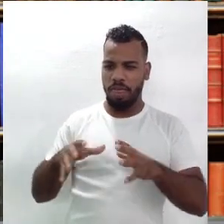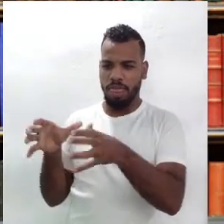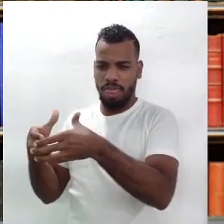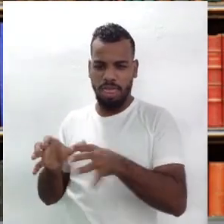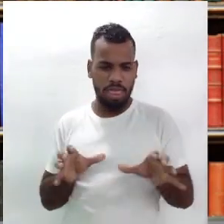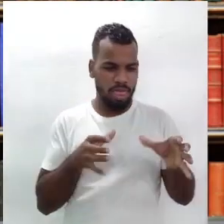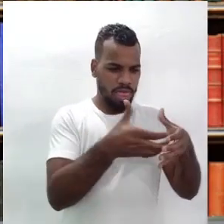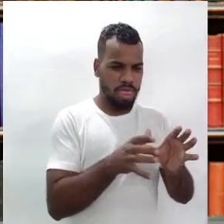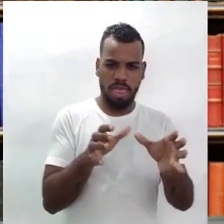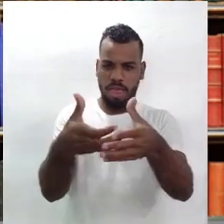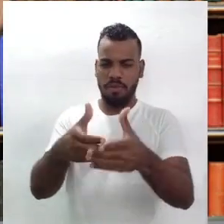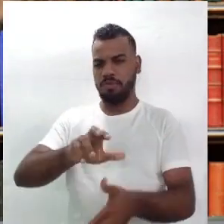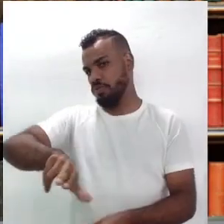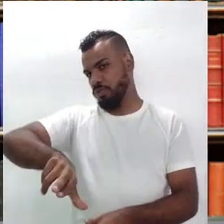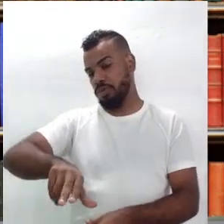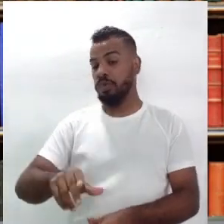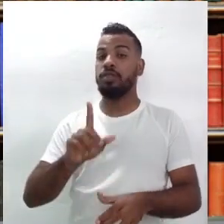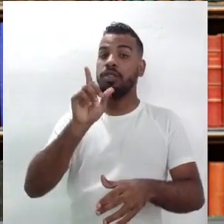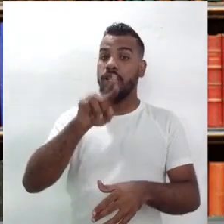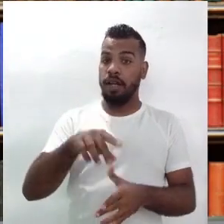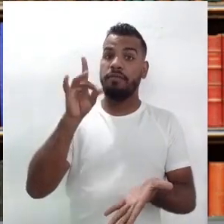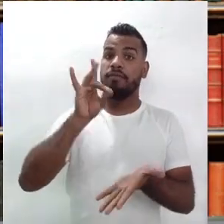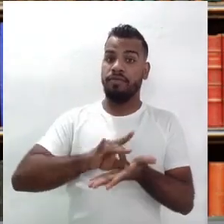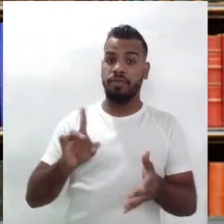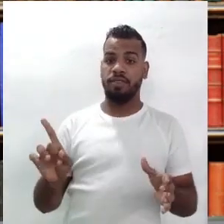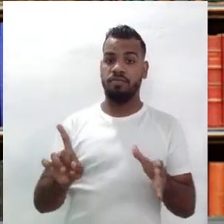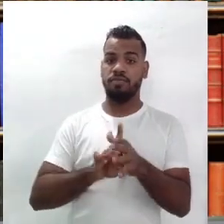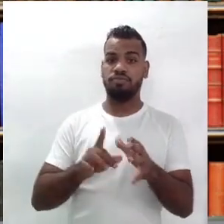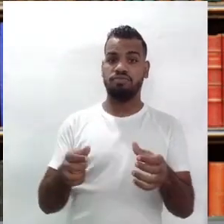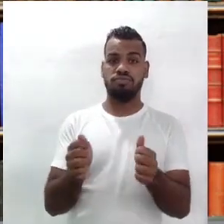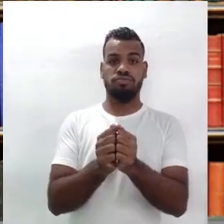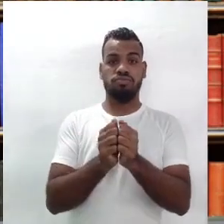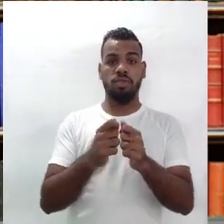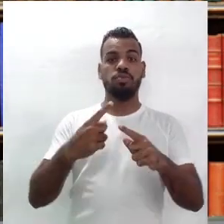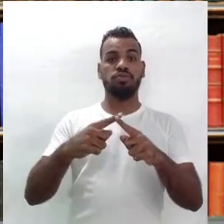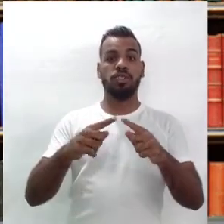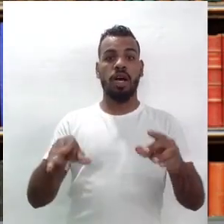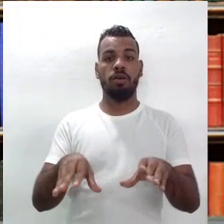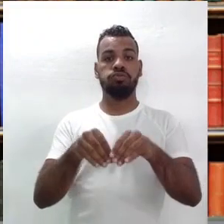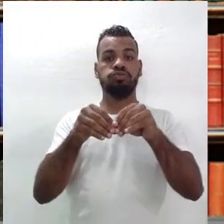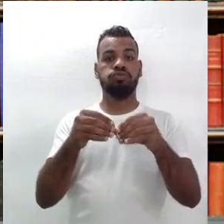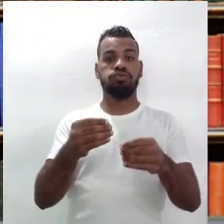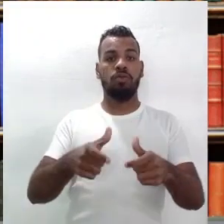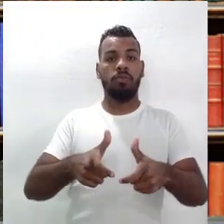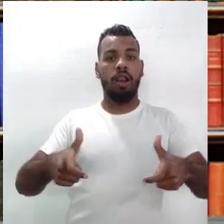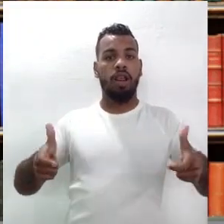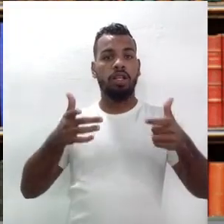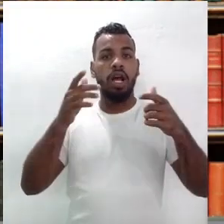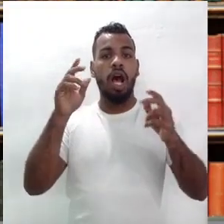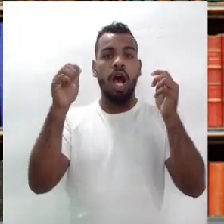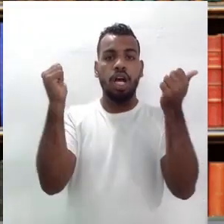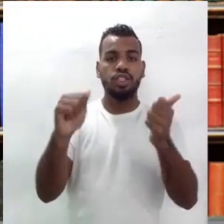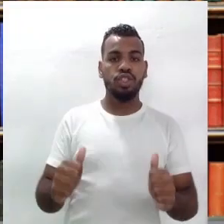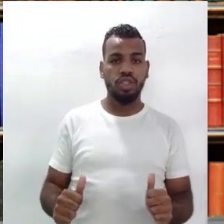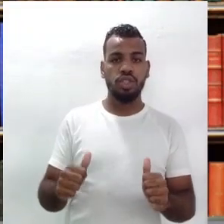segmento artístico, e sim integrado para dar esse corpo artístico e cultural